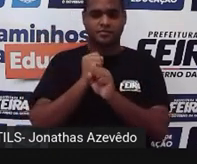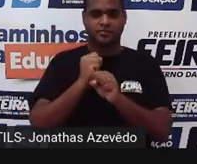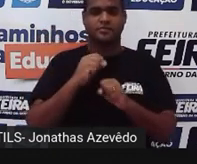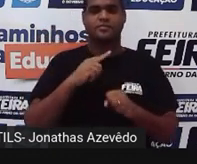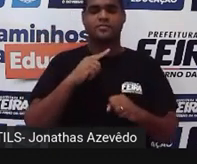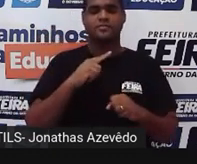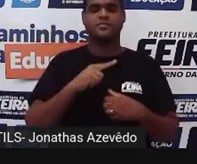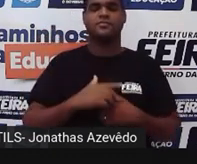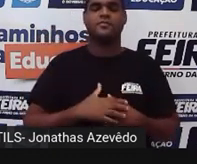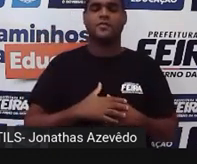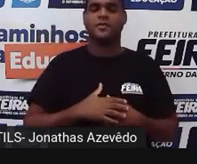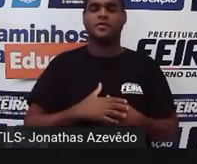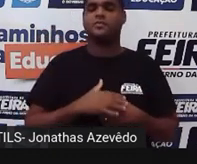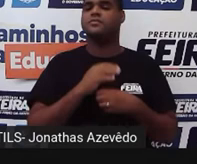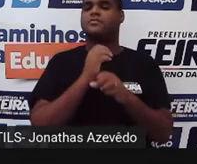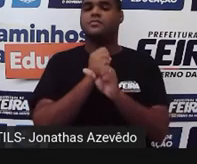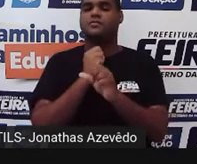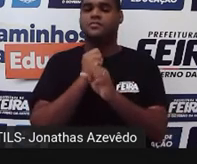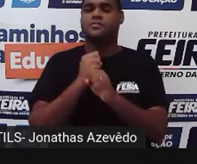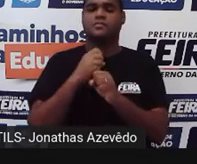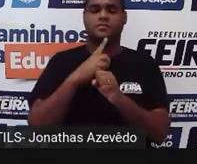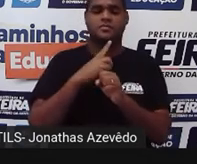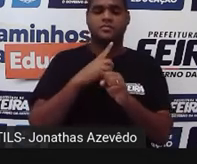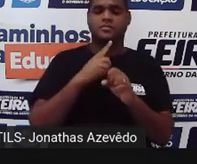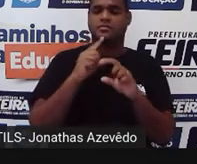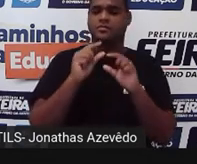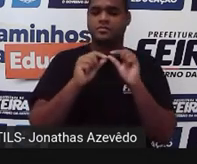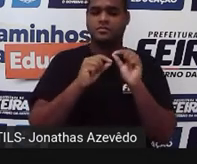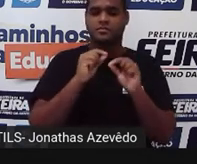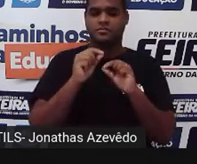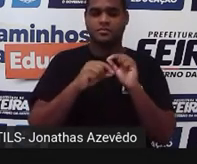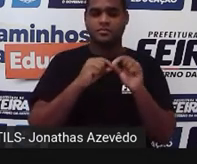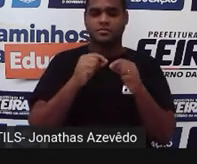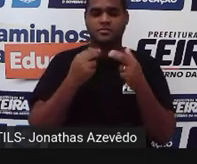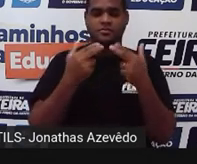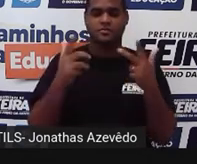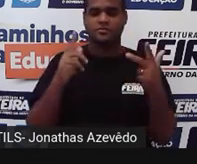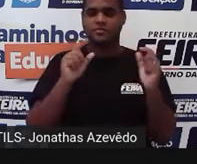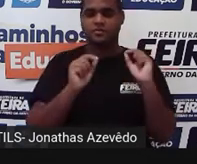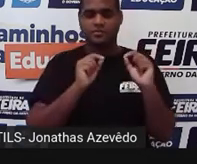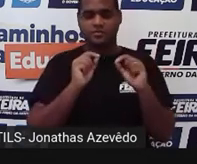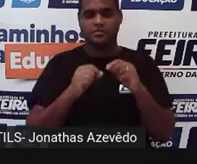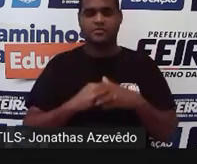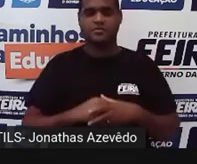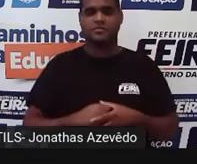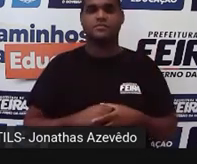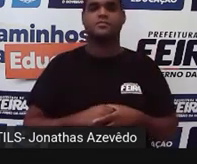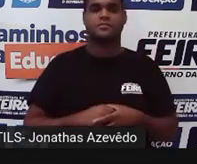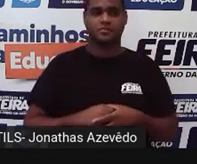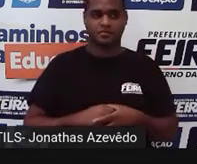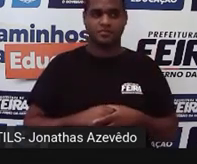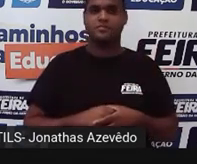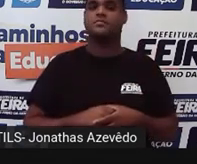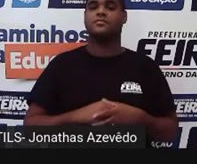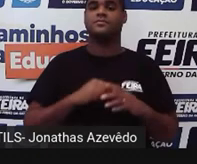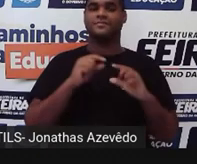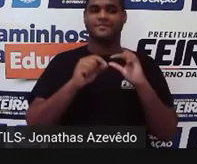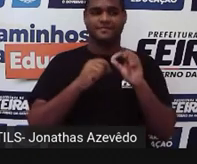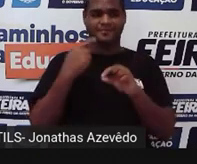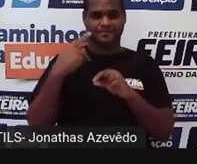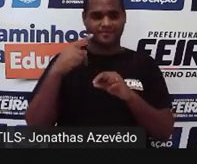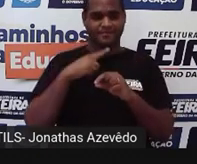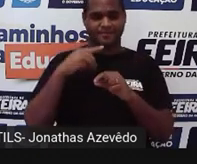Dá um total. O que é que se faz agora com esse total? Vai fazer, como na média